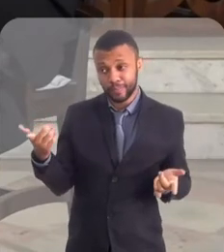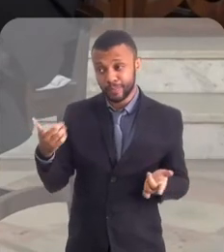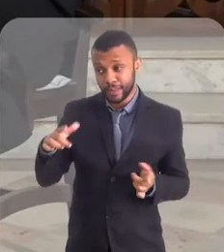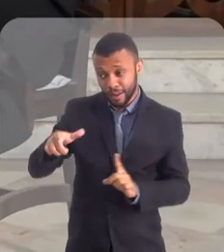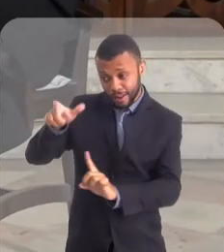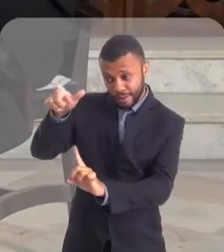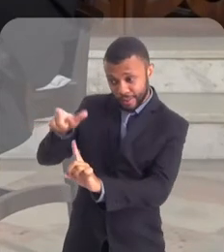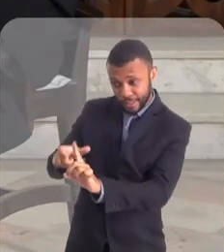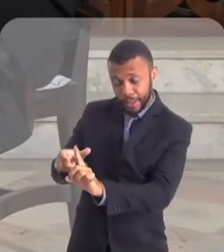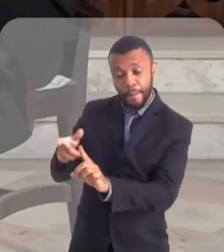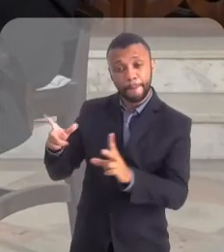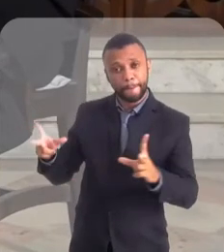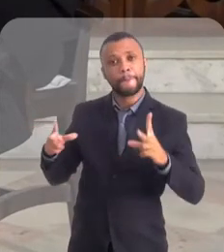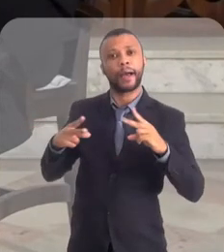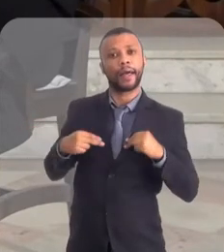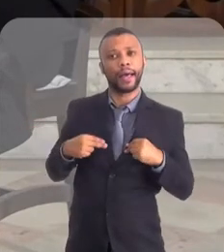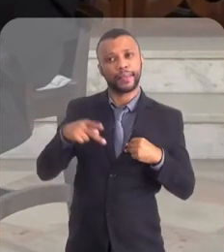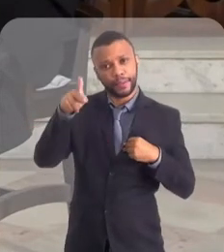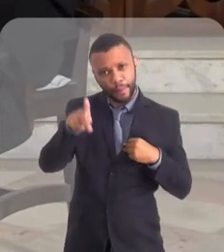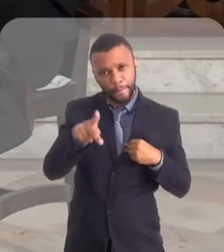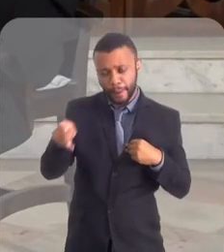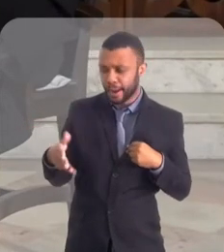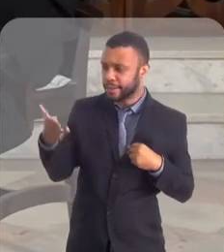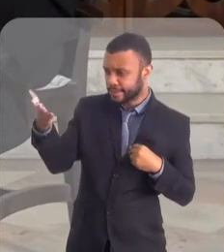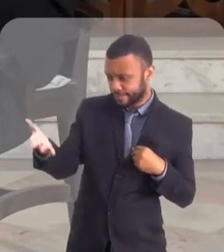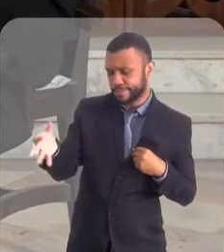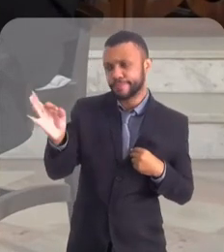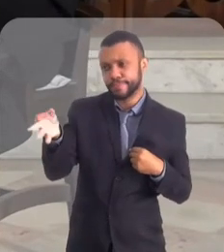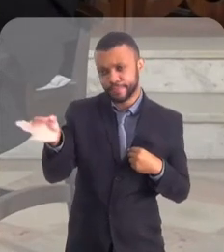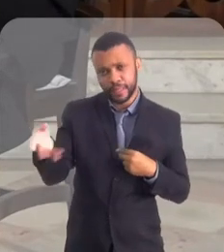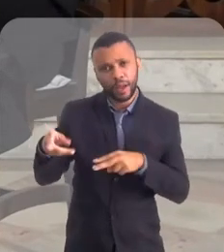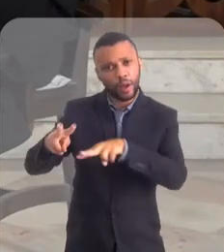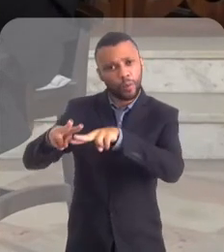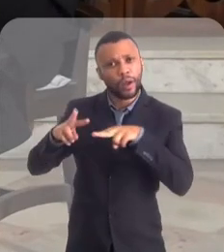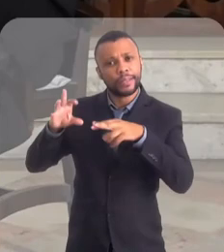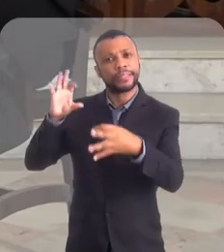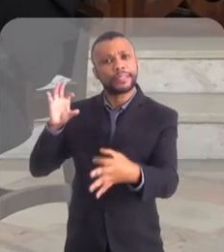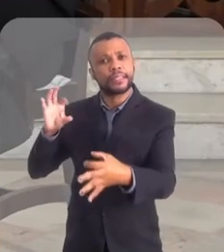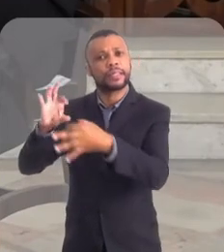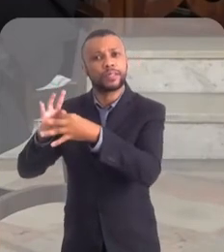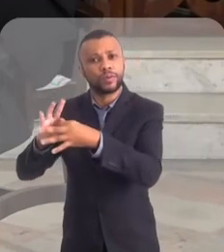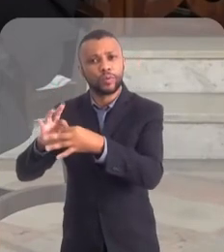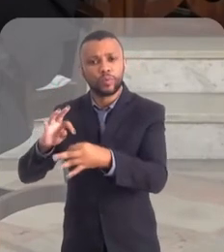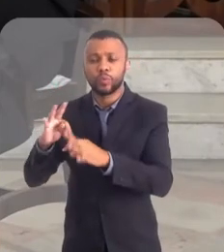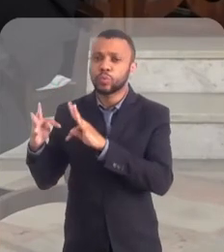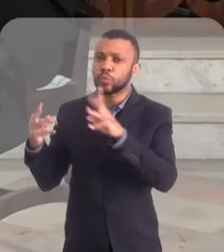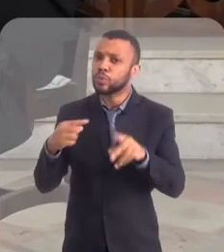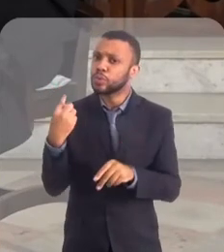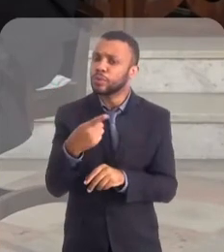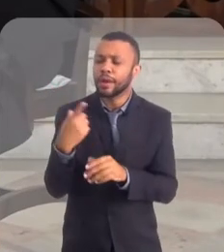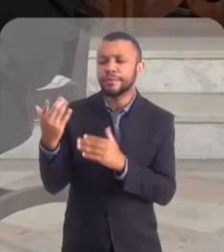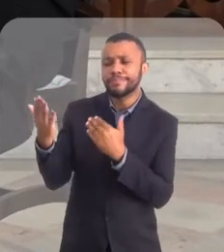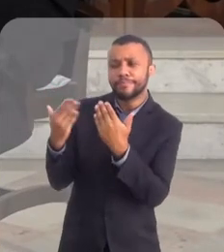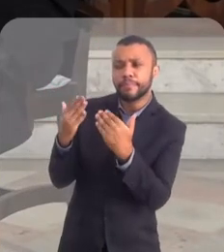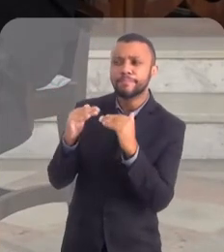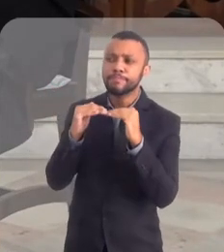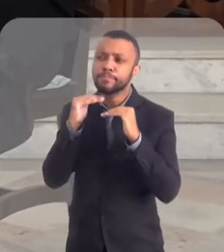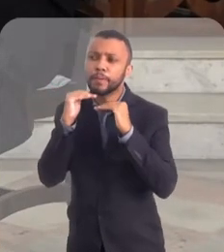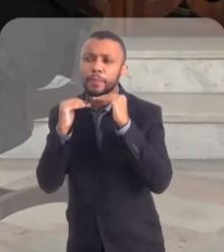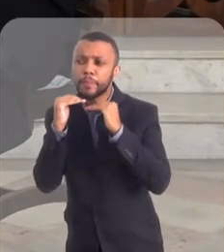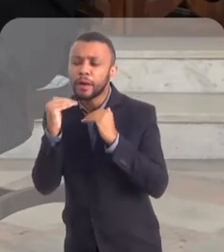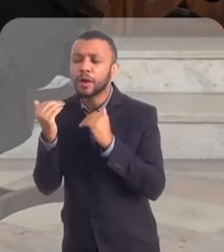Se tem alguém que eu acho que realmente merecia ser um padre, é o Senhor. Pela ligação, por tudo que a gente